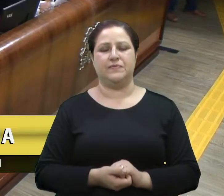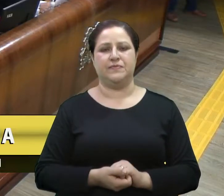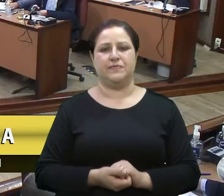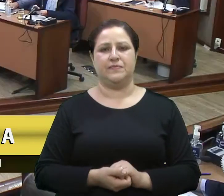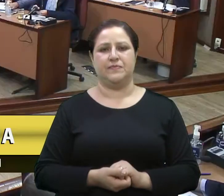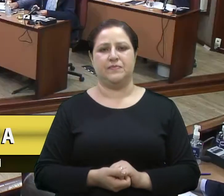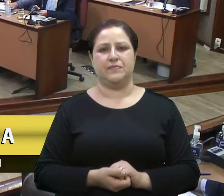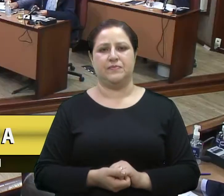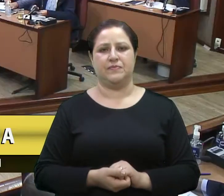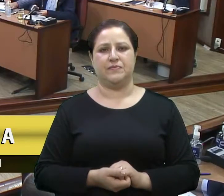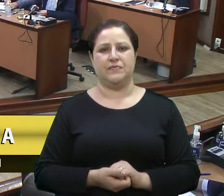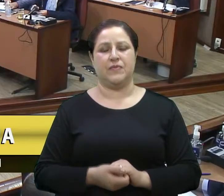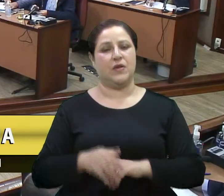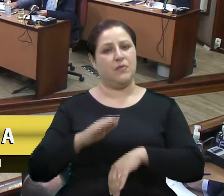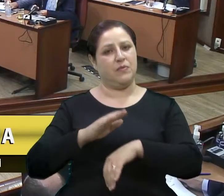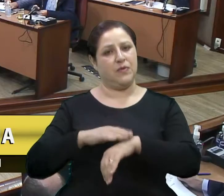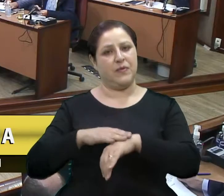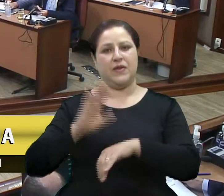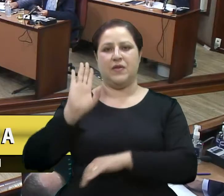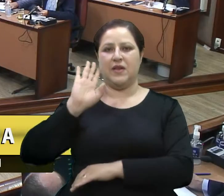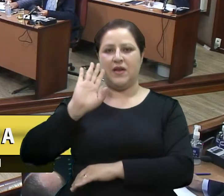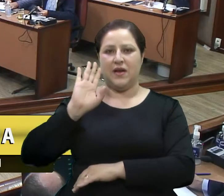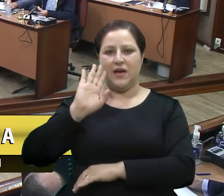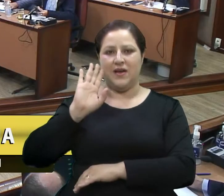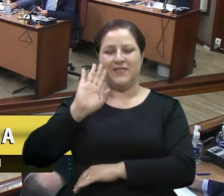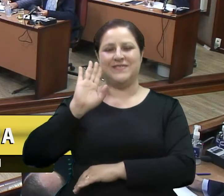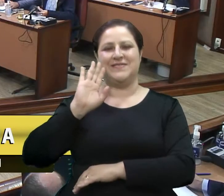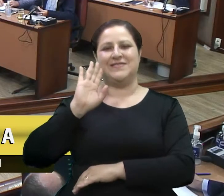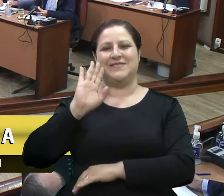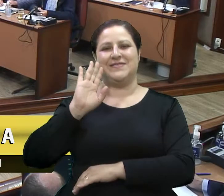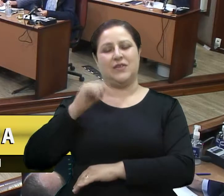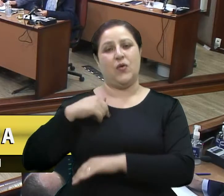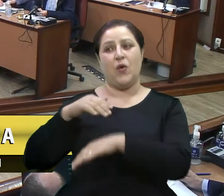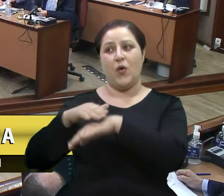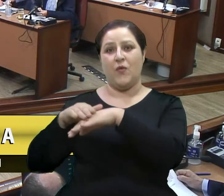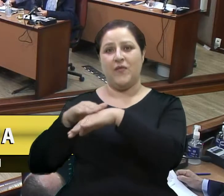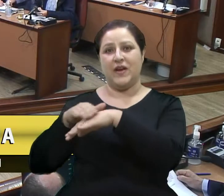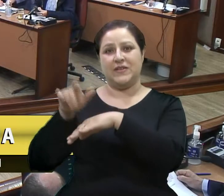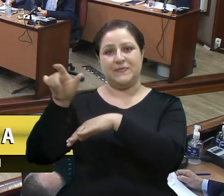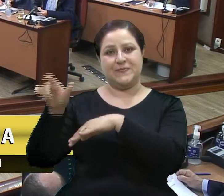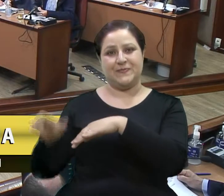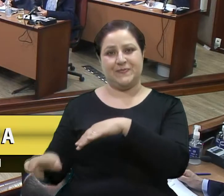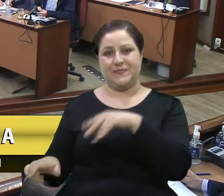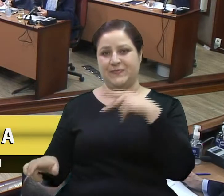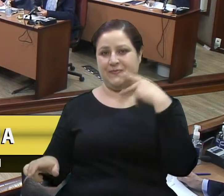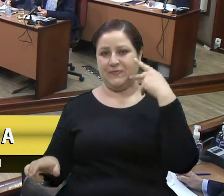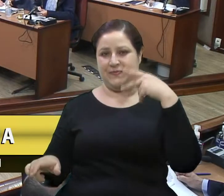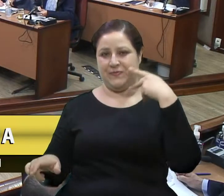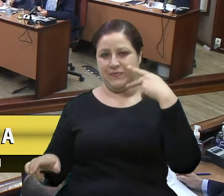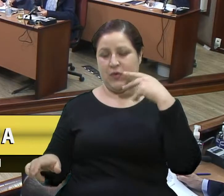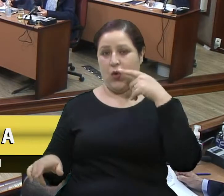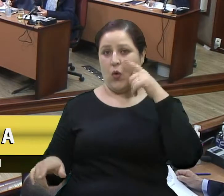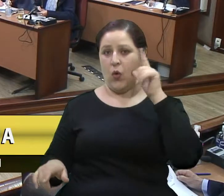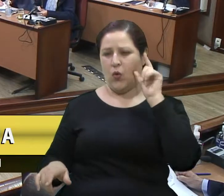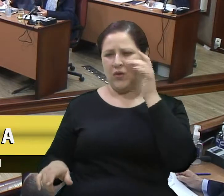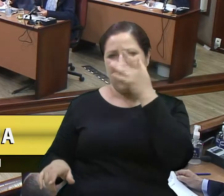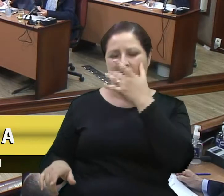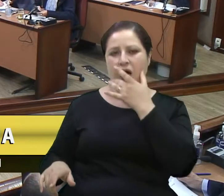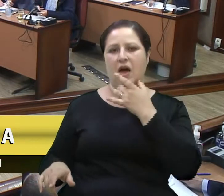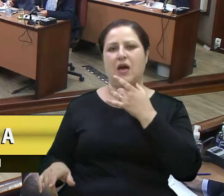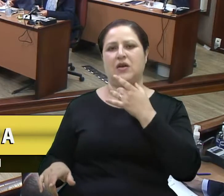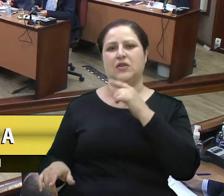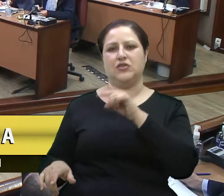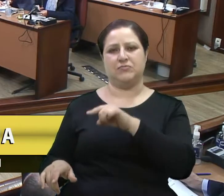Então, que momento legal, né? Eu conversava com o vereador ontem, eu acho, e